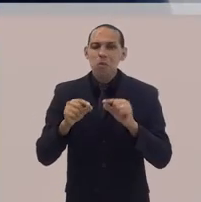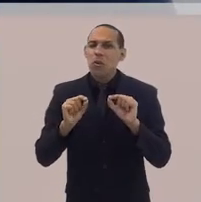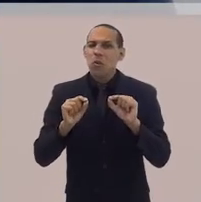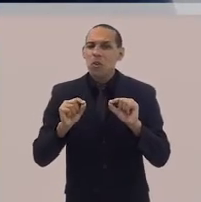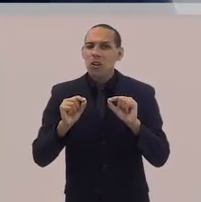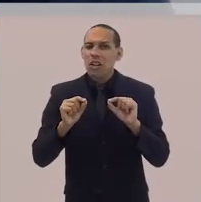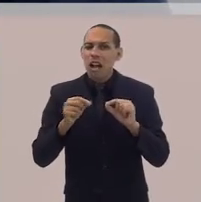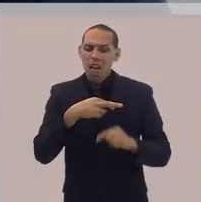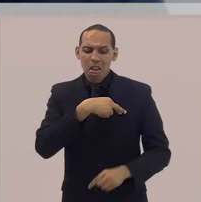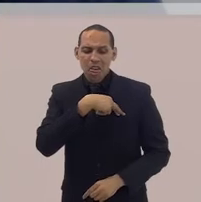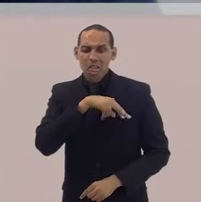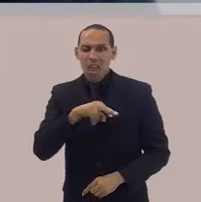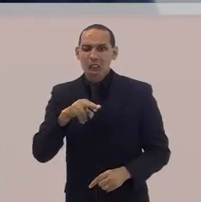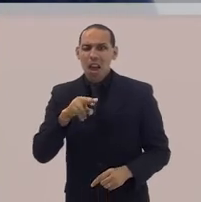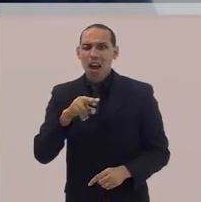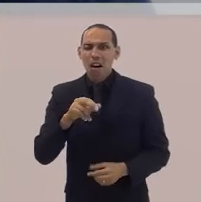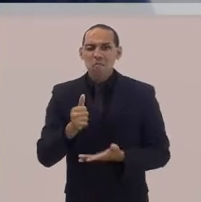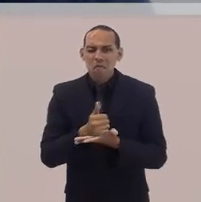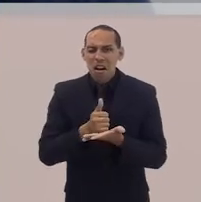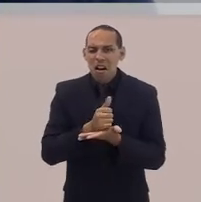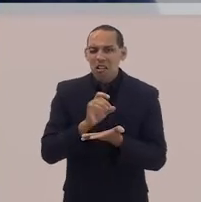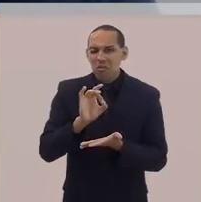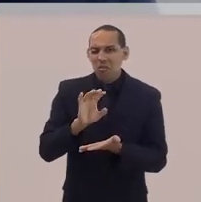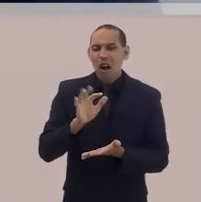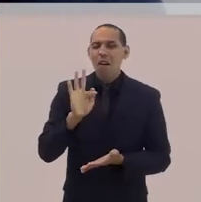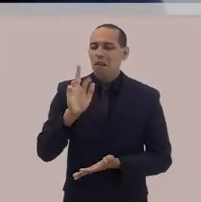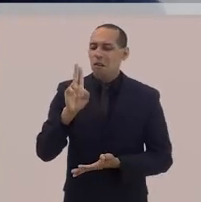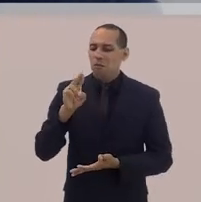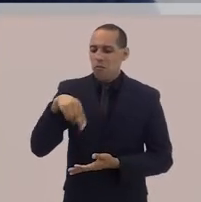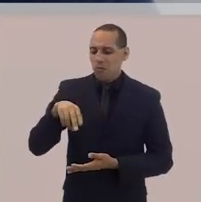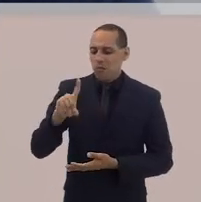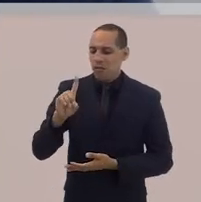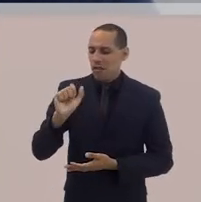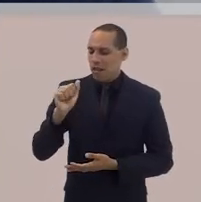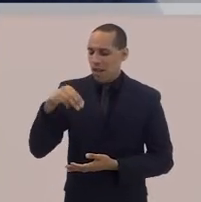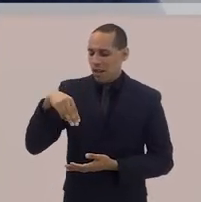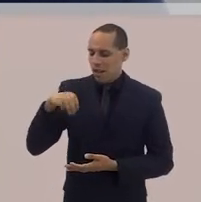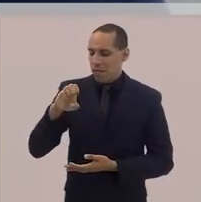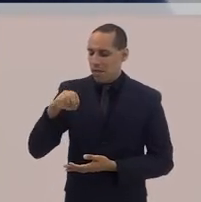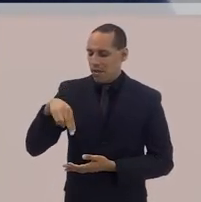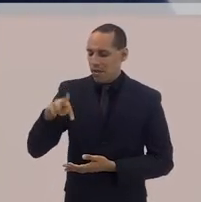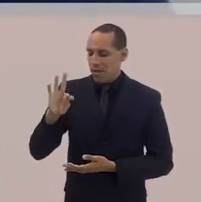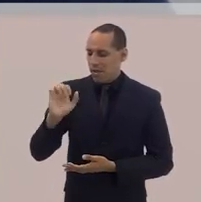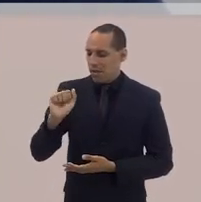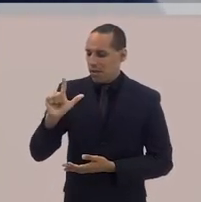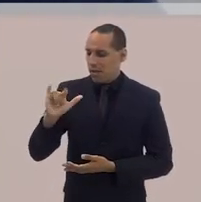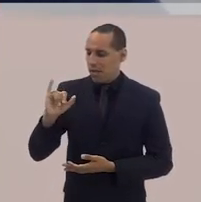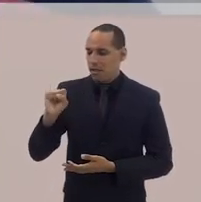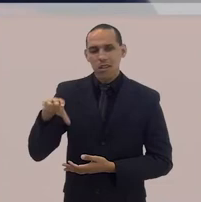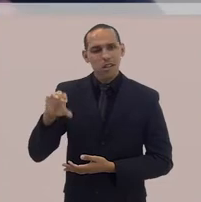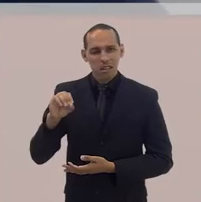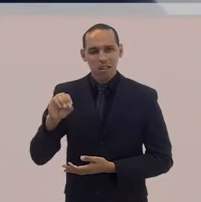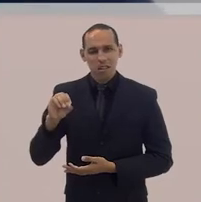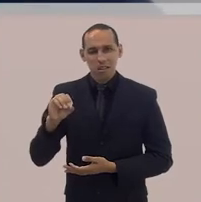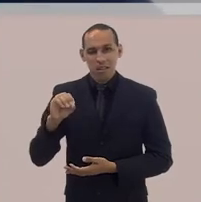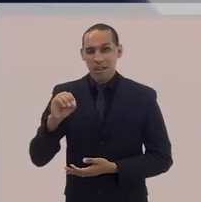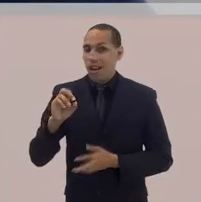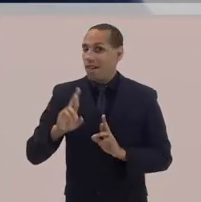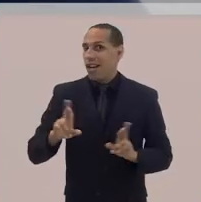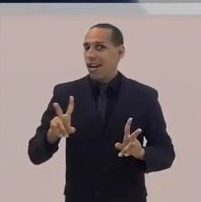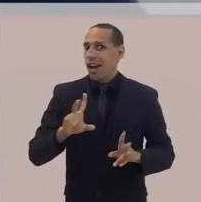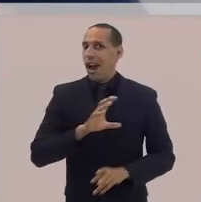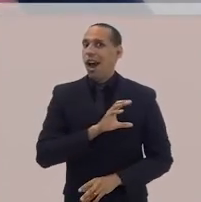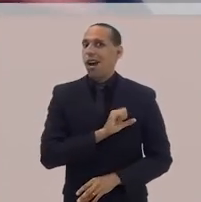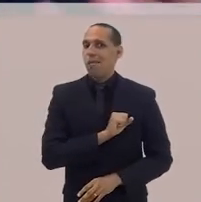fundamentalismo religioso, aí está o problema que você identificou. porque já não é